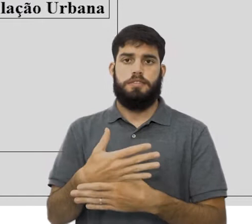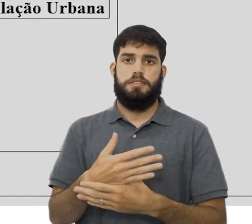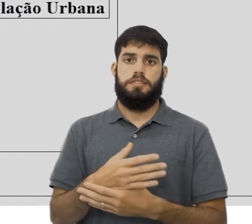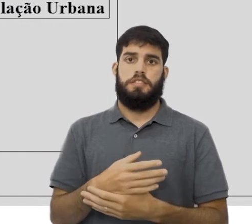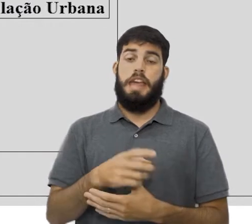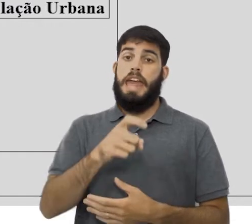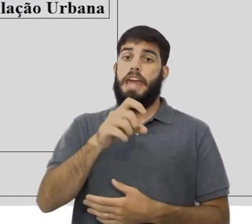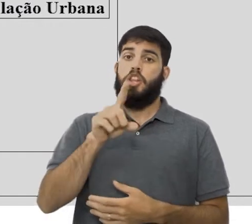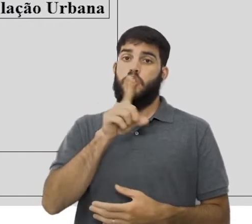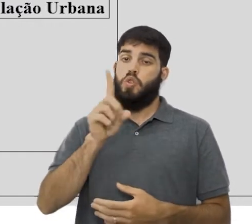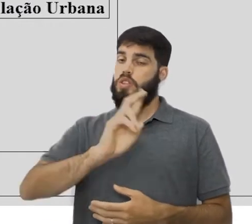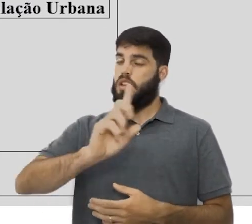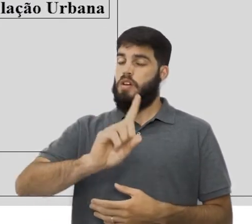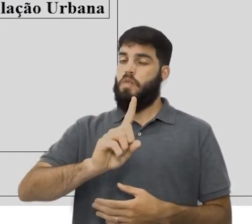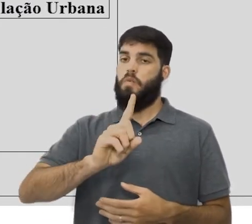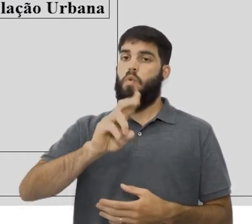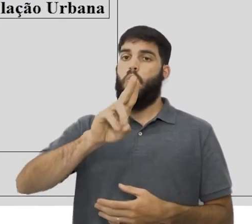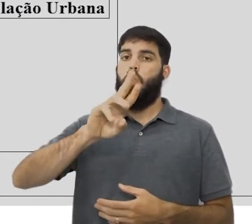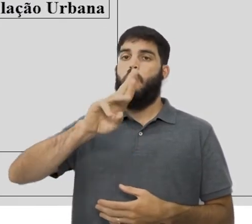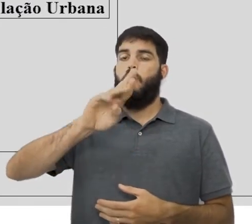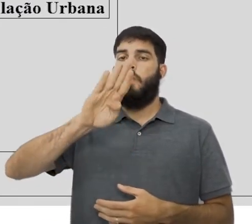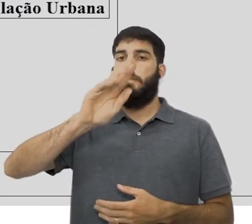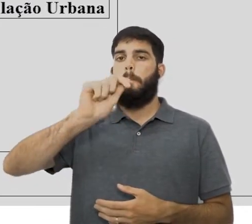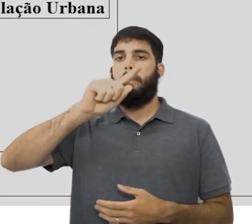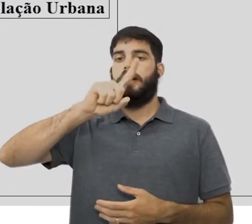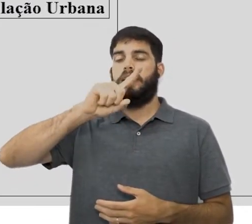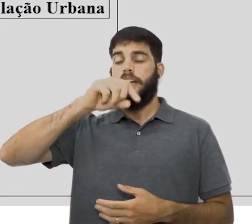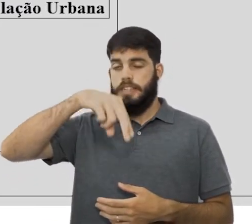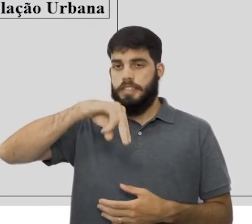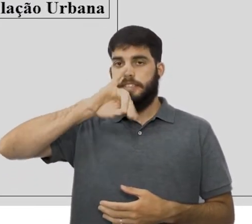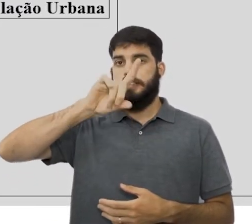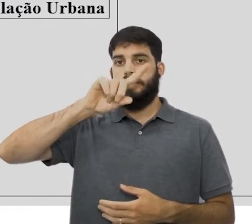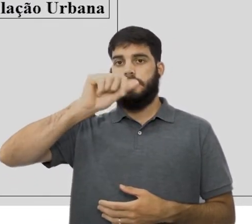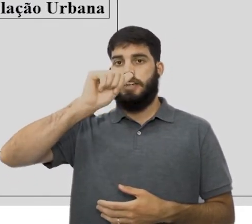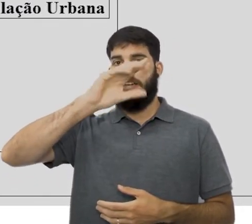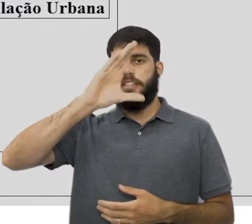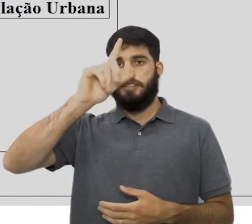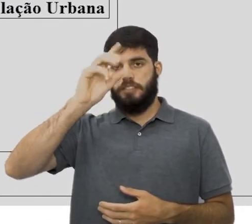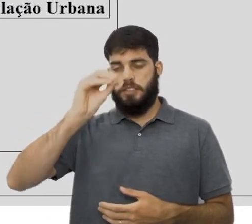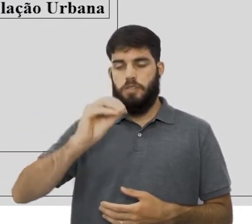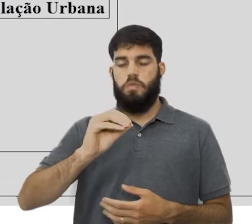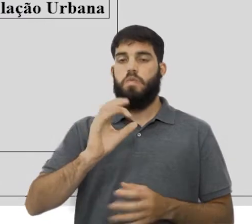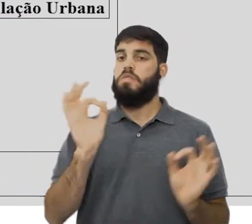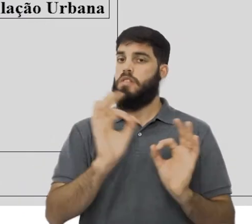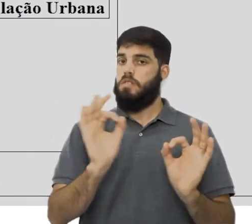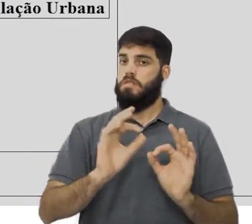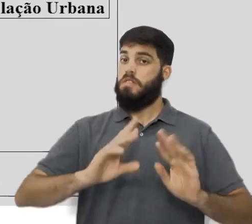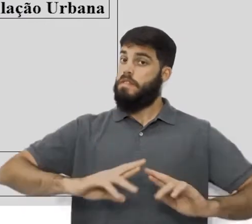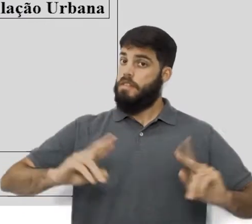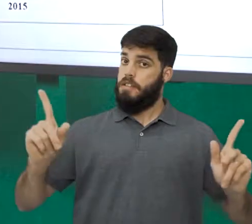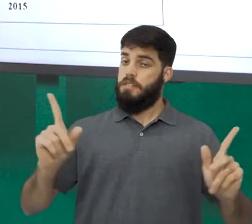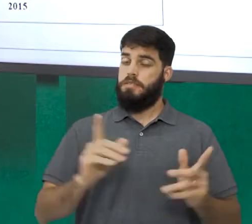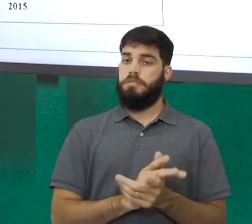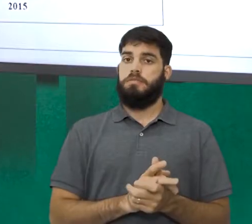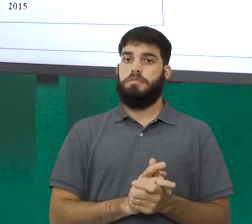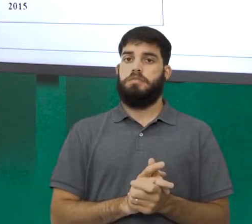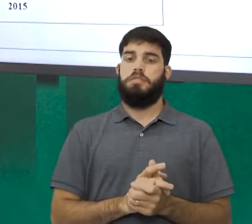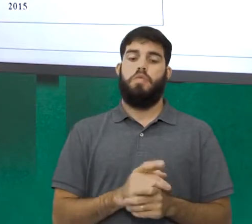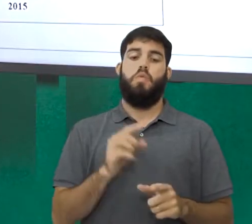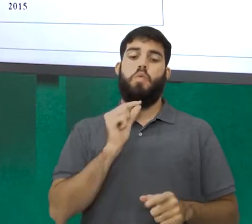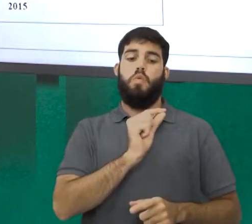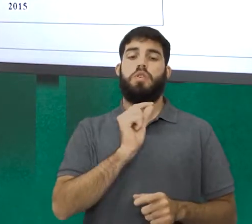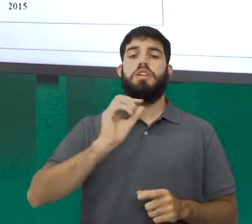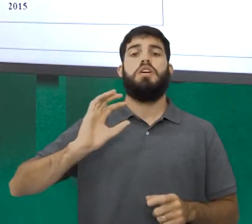êxodo rural. A saída do homem do campo para a cidade não é urbanização. Urbanização é a consequência disso.